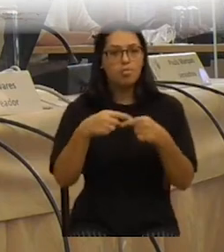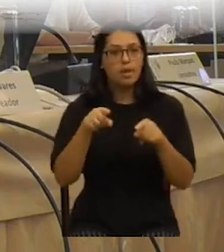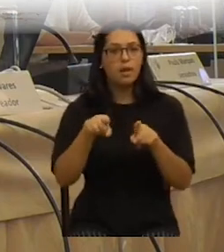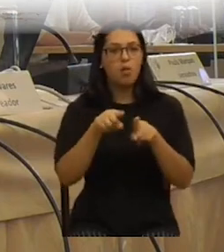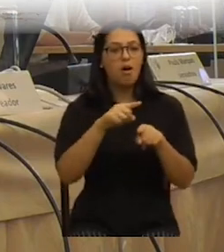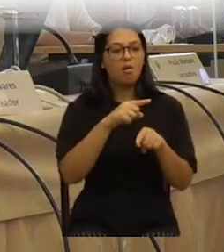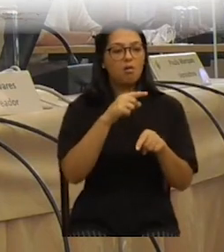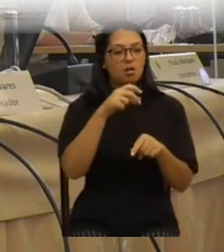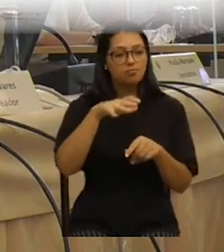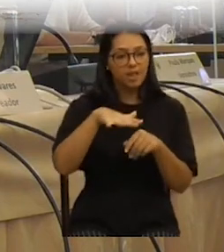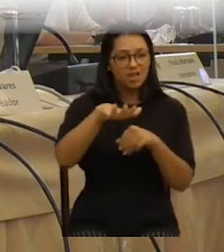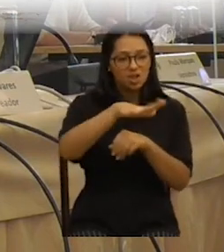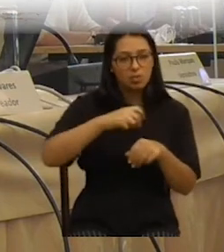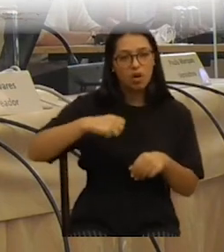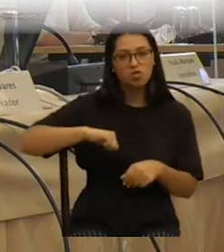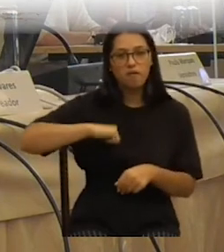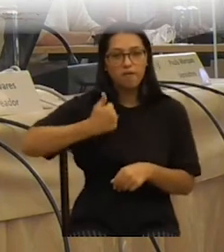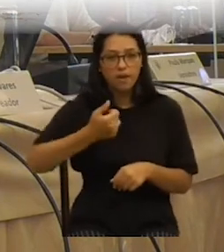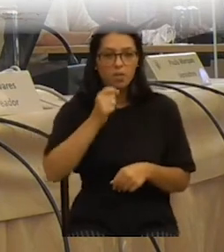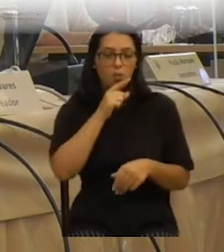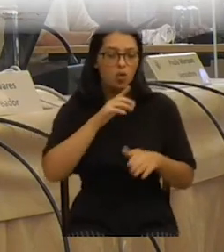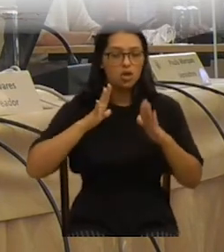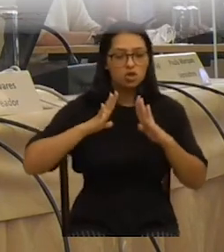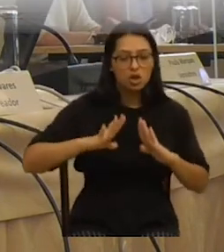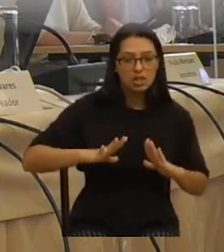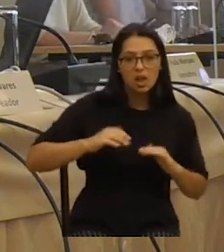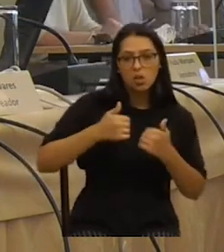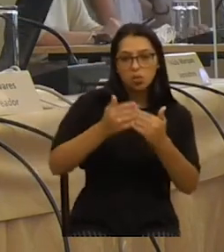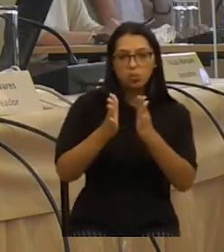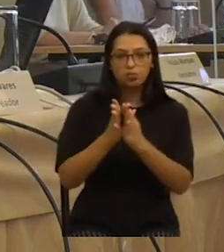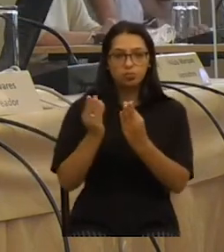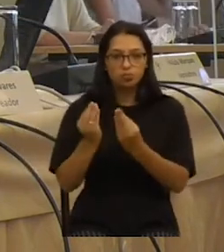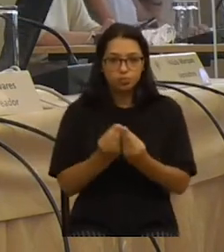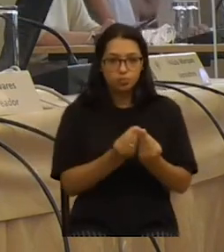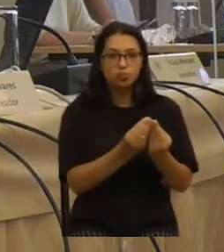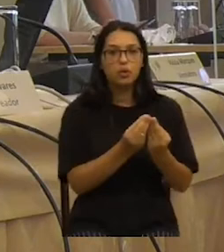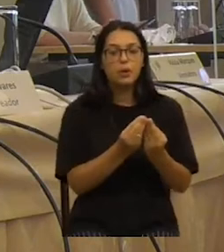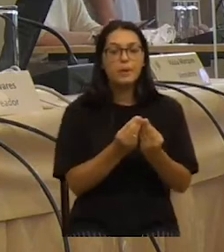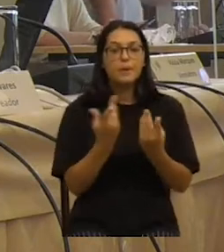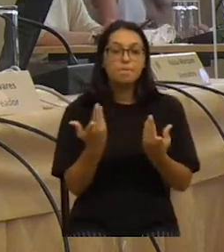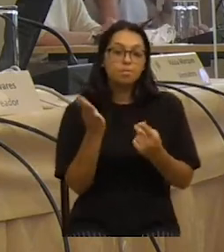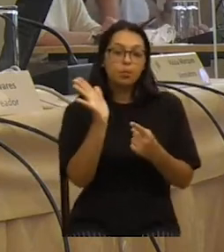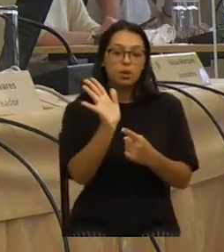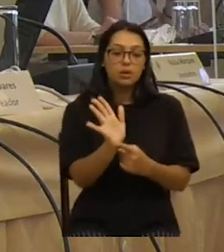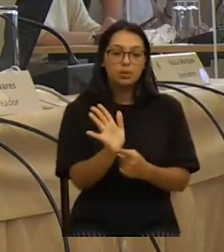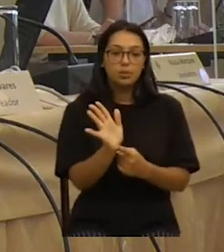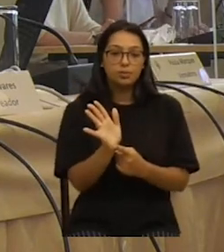cobertura vegetal, onde é que pode haver sombra, bancos, cobertura vegetal e, por exemplo,